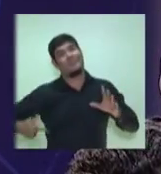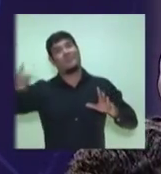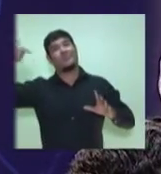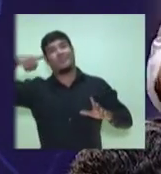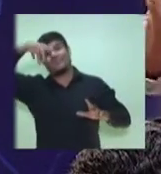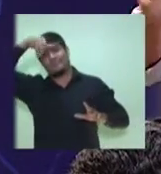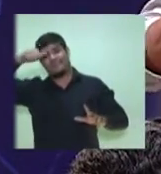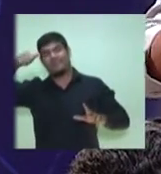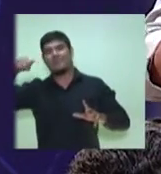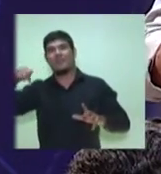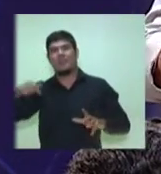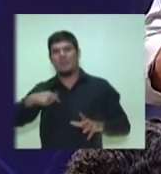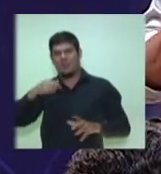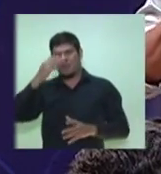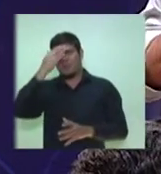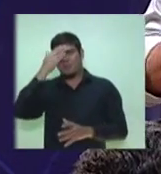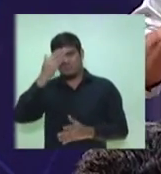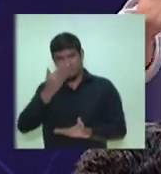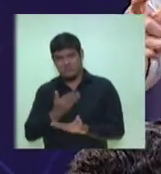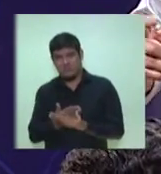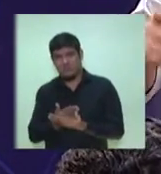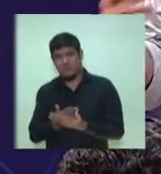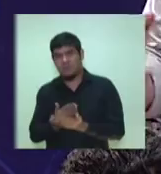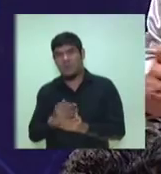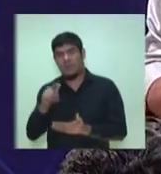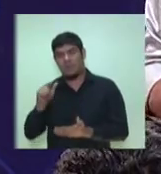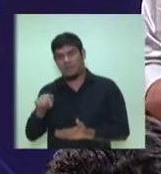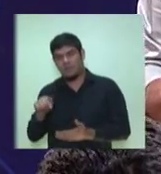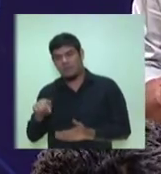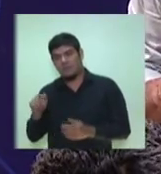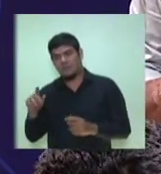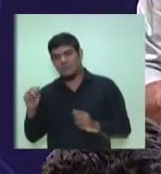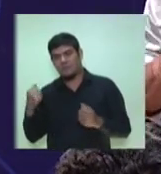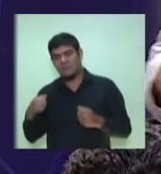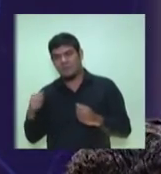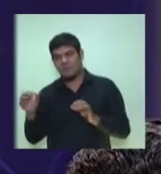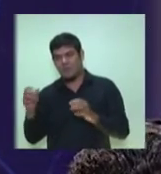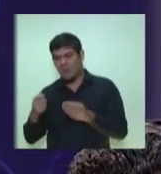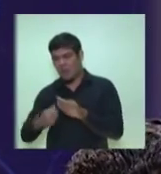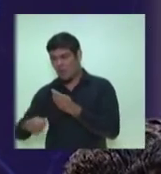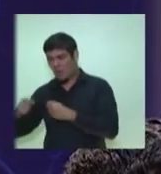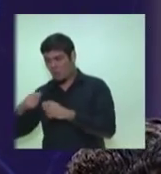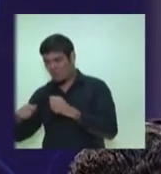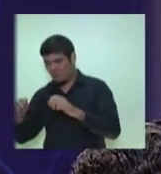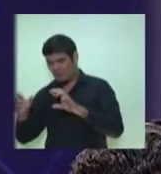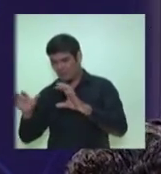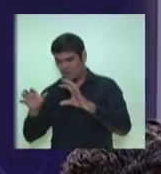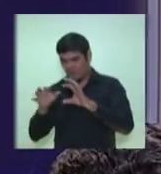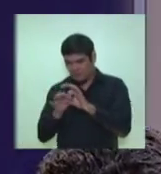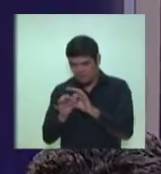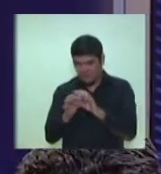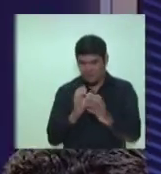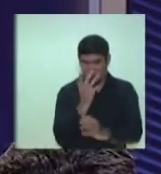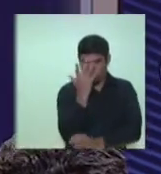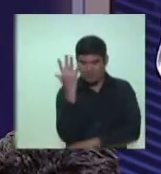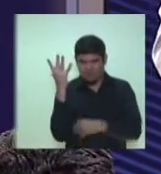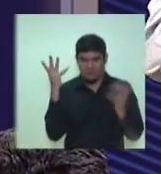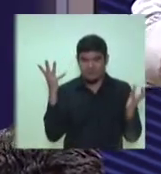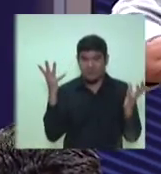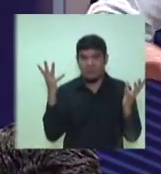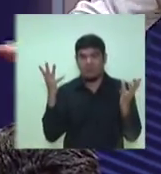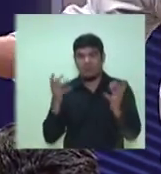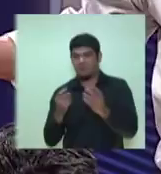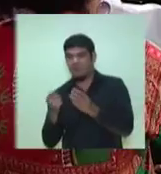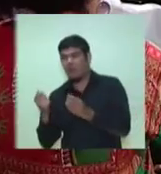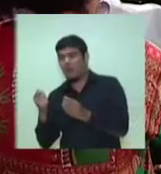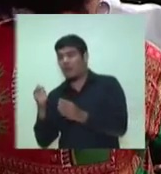muito em que nós temos que juntar sempre os conceitos de economia com a ecologia. A economia que não cuida do ambientalismo, ela